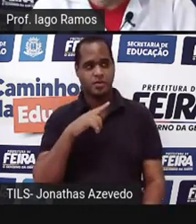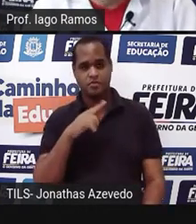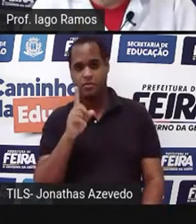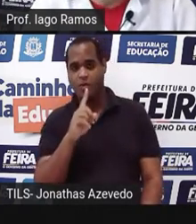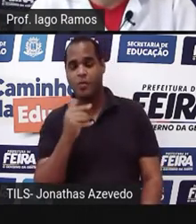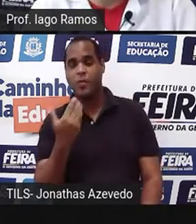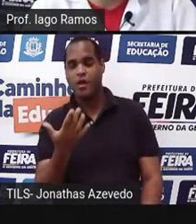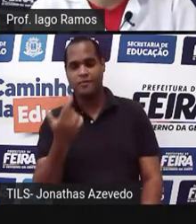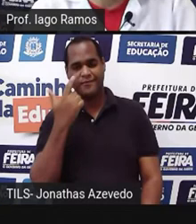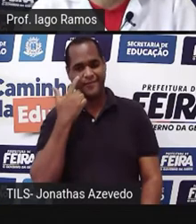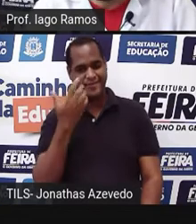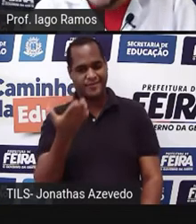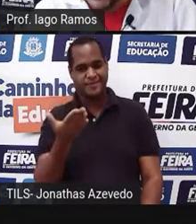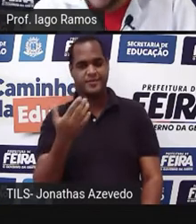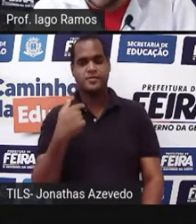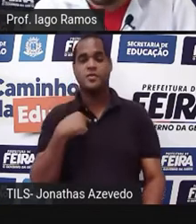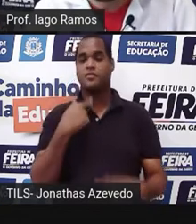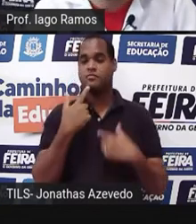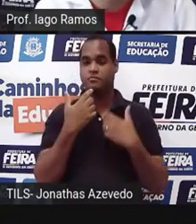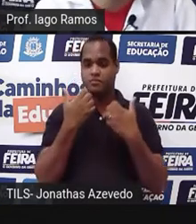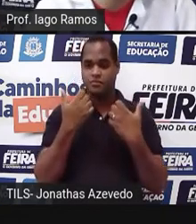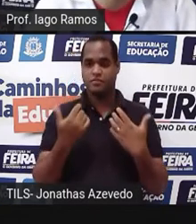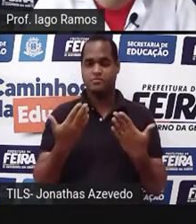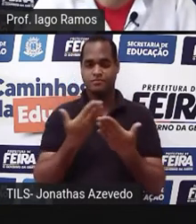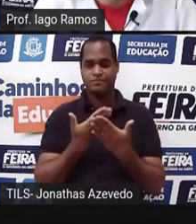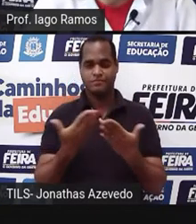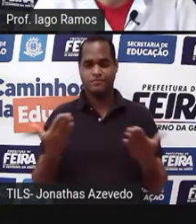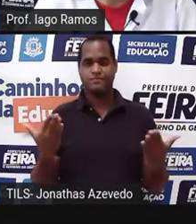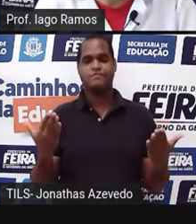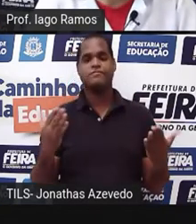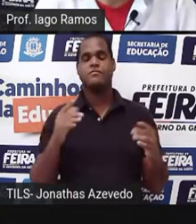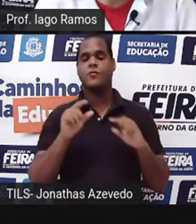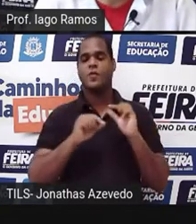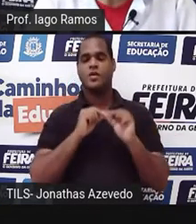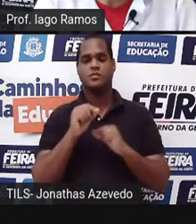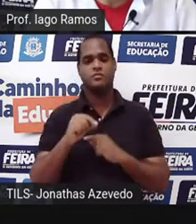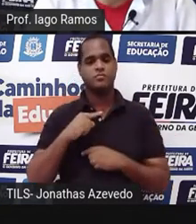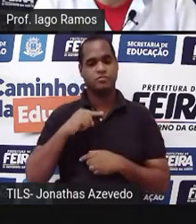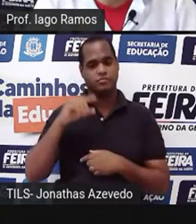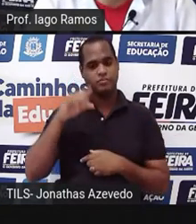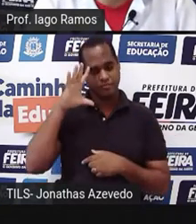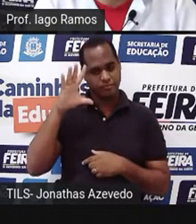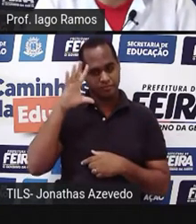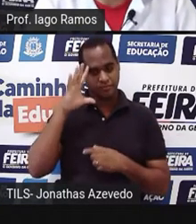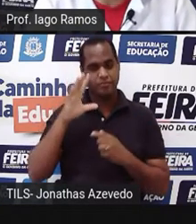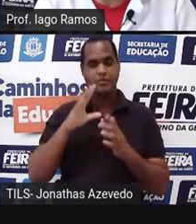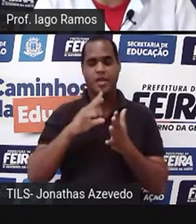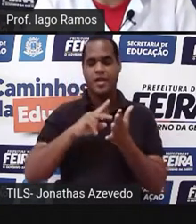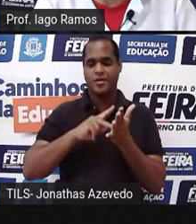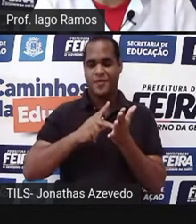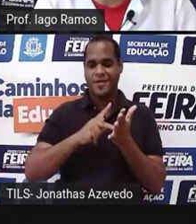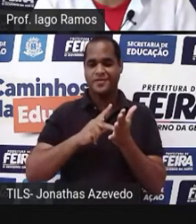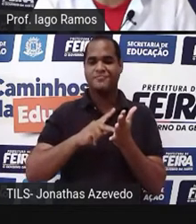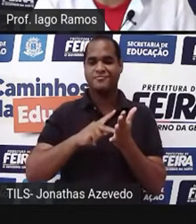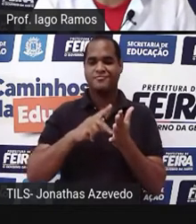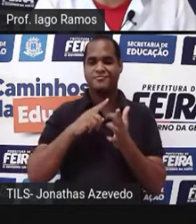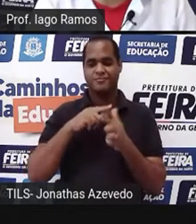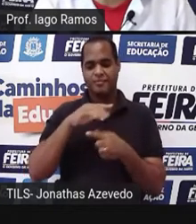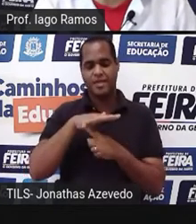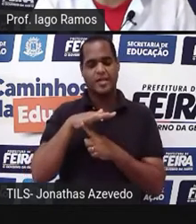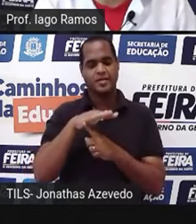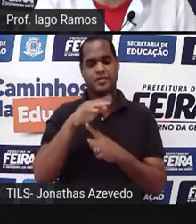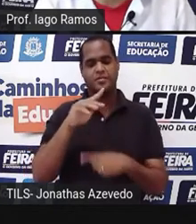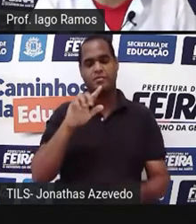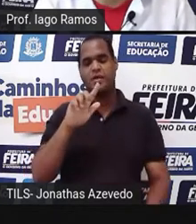Olha só, a gente está falando aqui de figuras geométricas